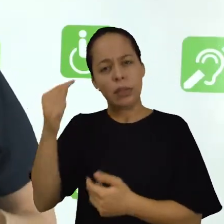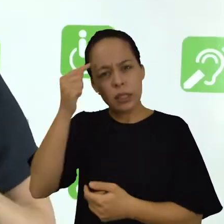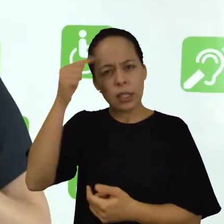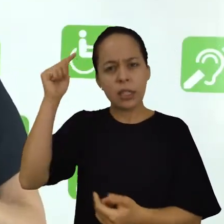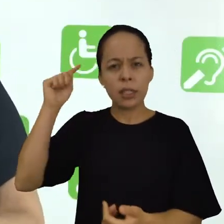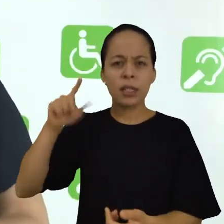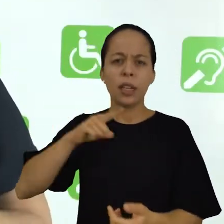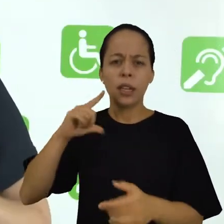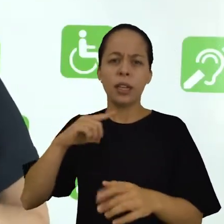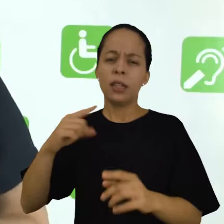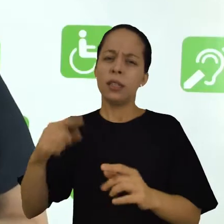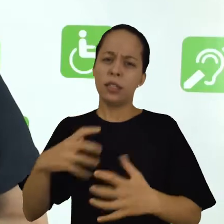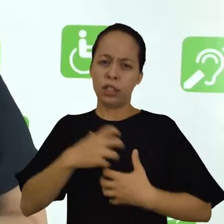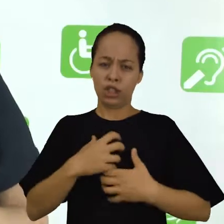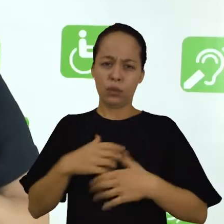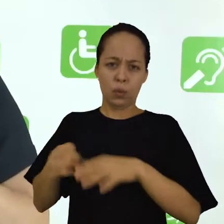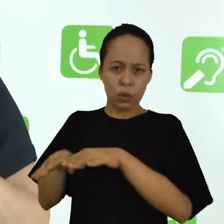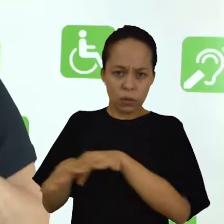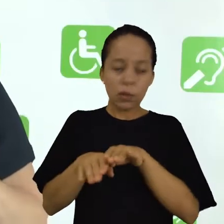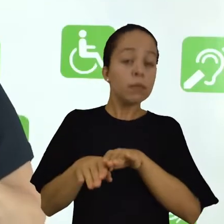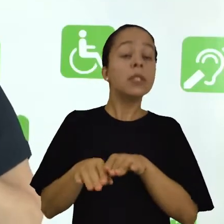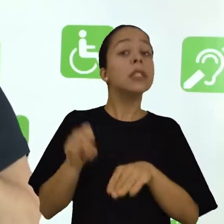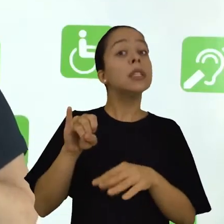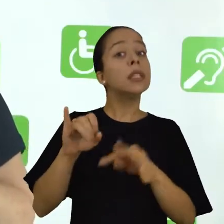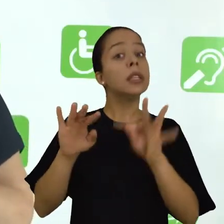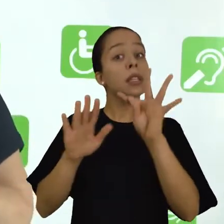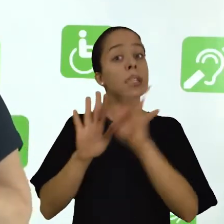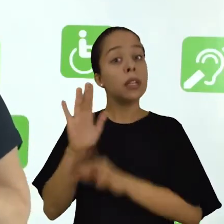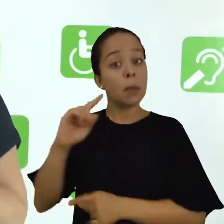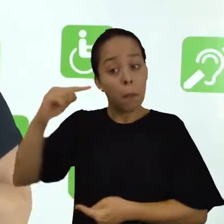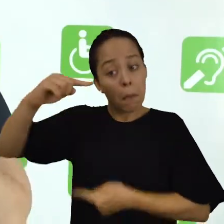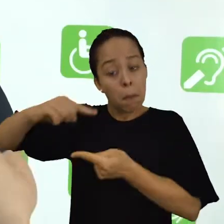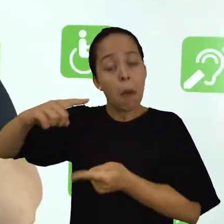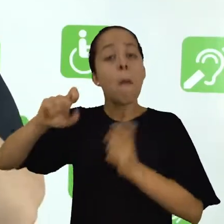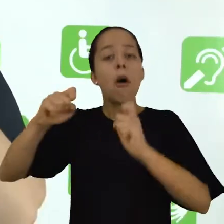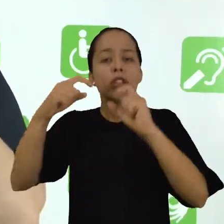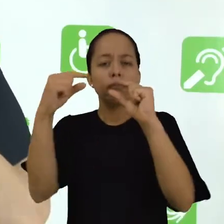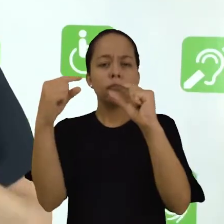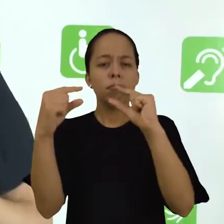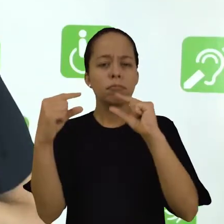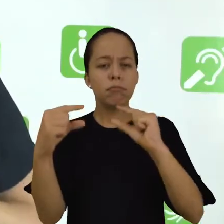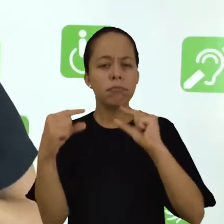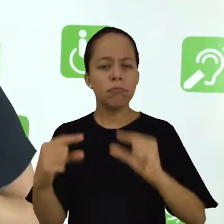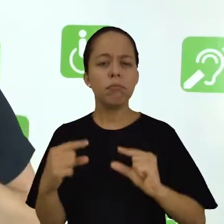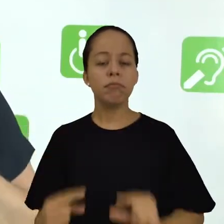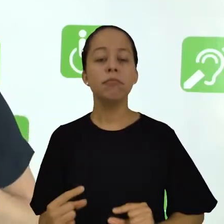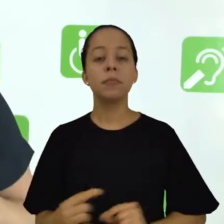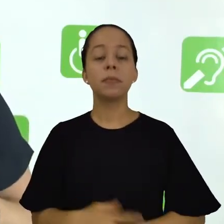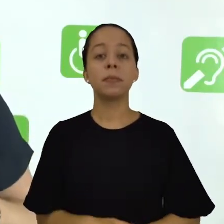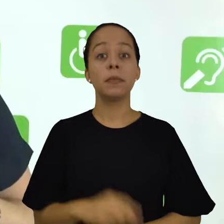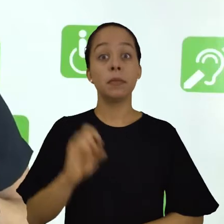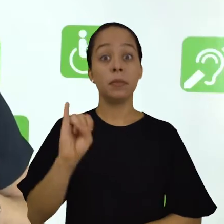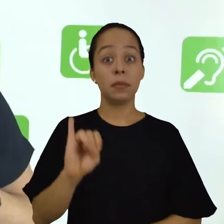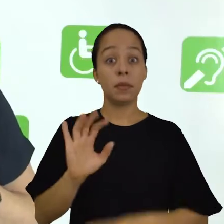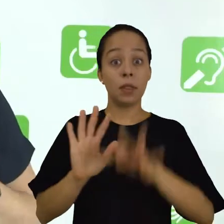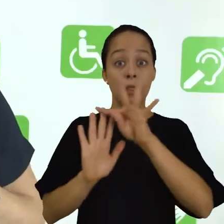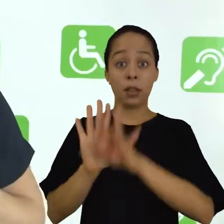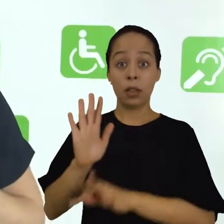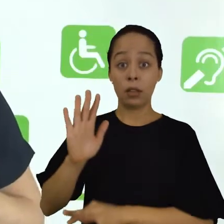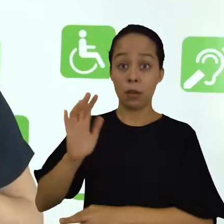numa unidade de sentido. Se o texto for pequeno, você pode dividir em parágrafos, se você quiser.